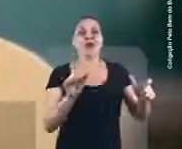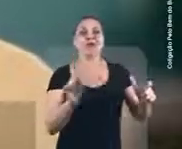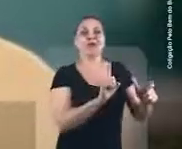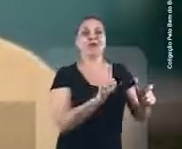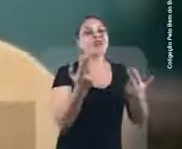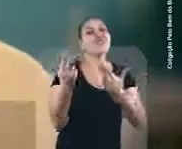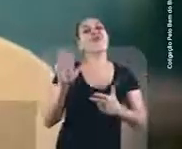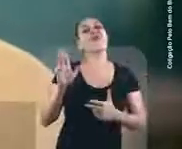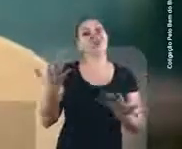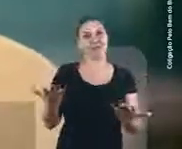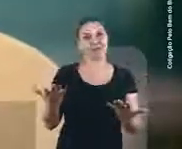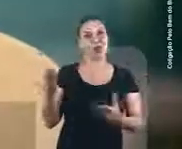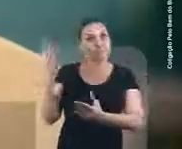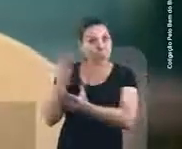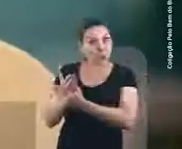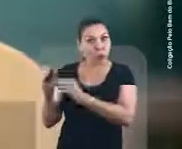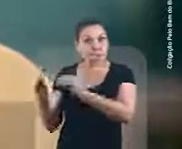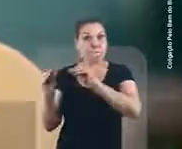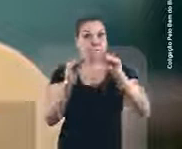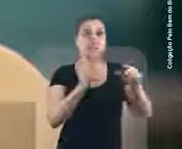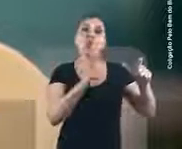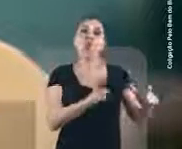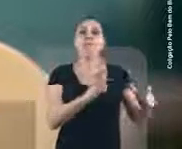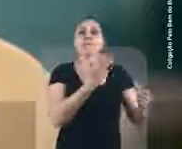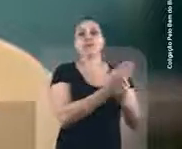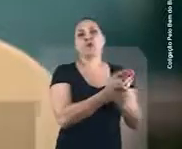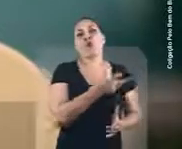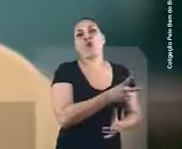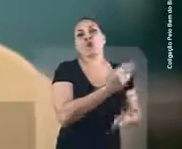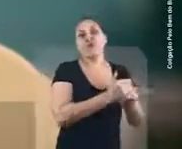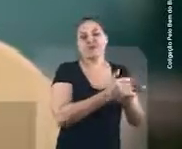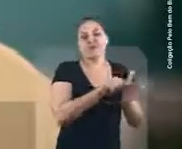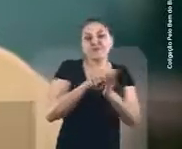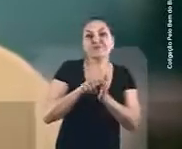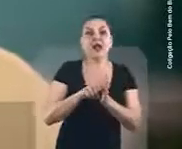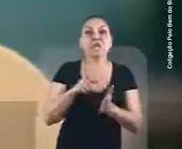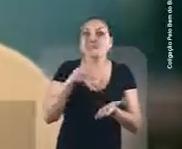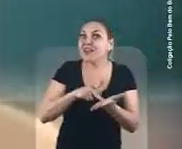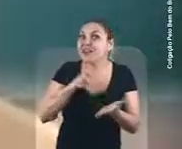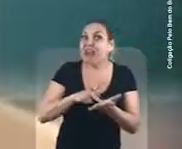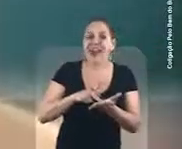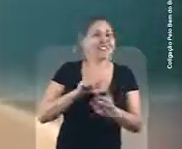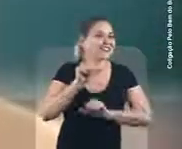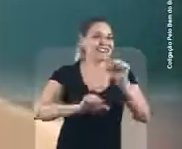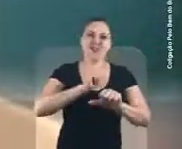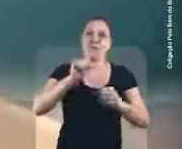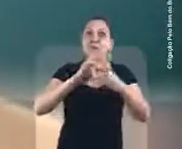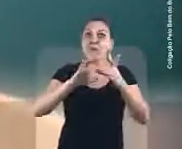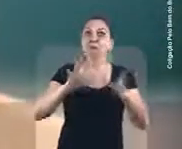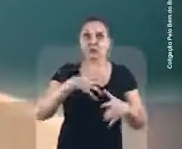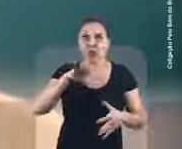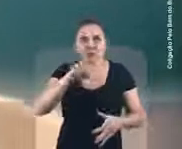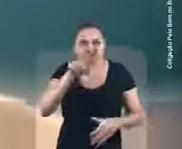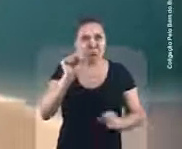com Lula. O processo mudou de lugar. Mas a verdade, essa não muda. Democracia é isso. Você